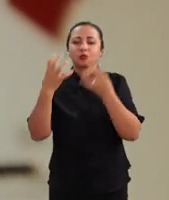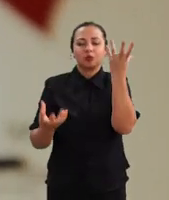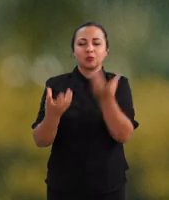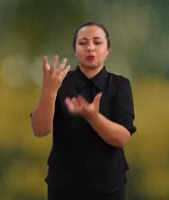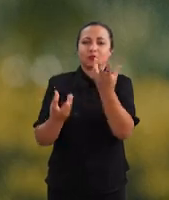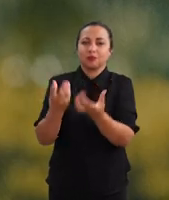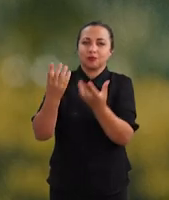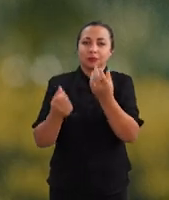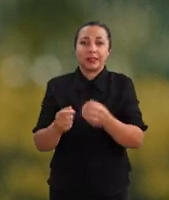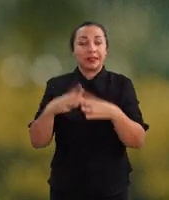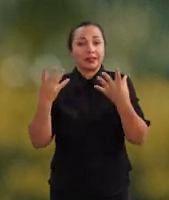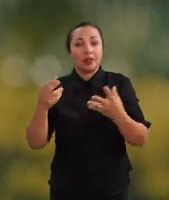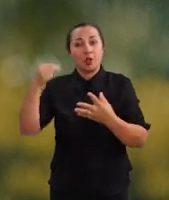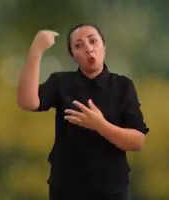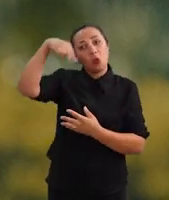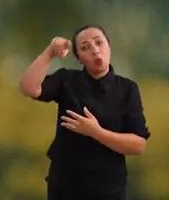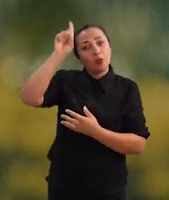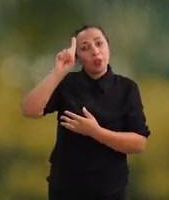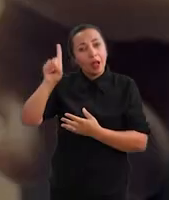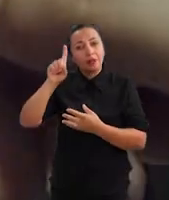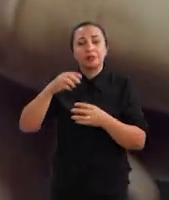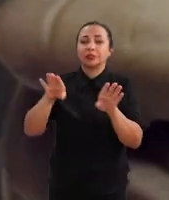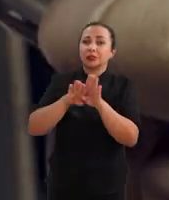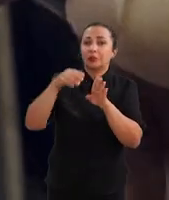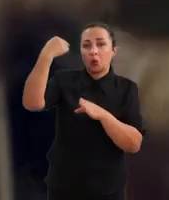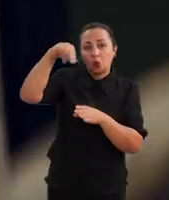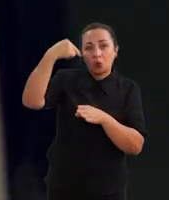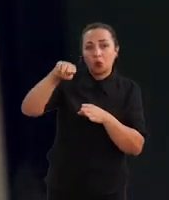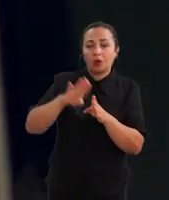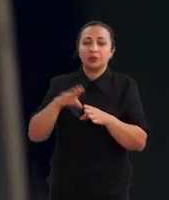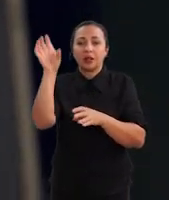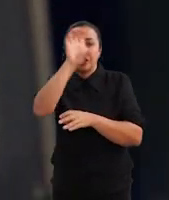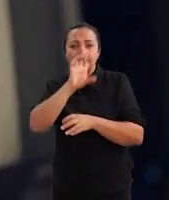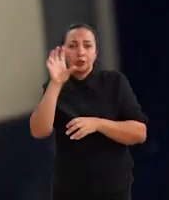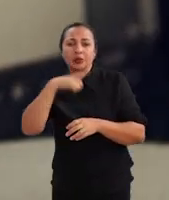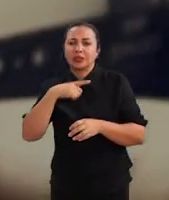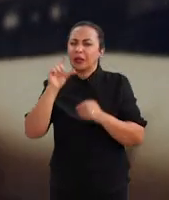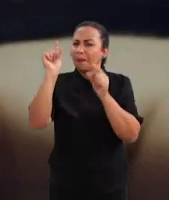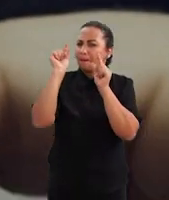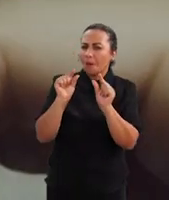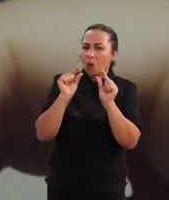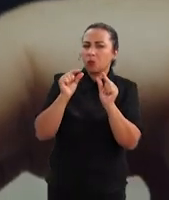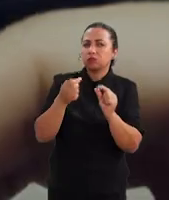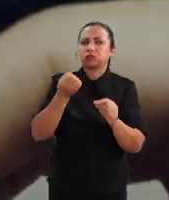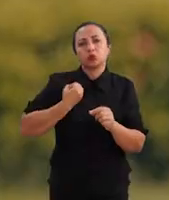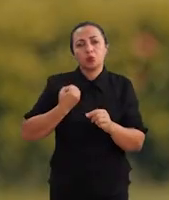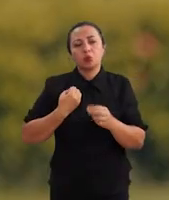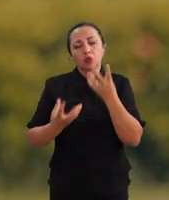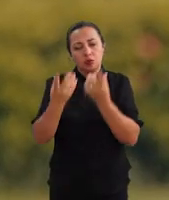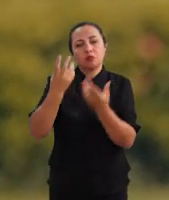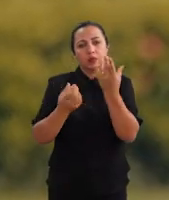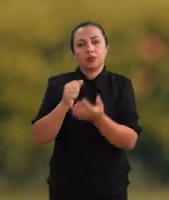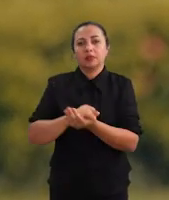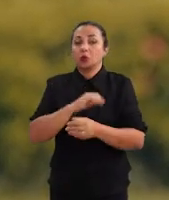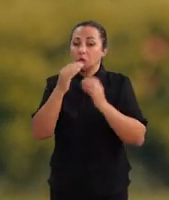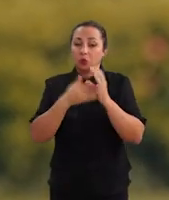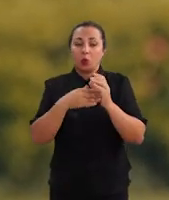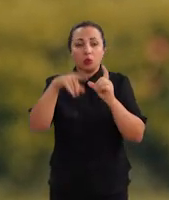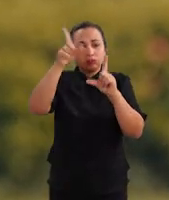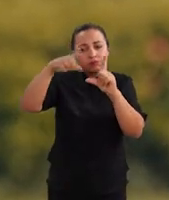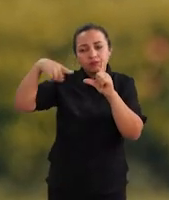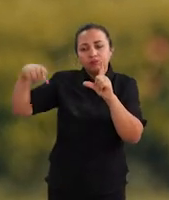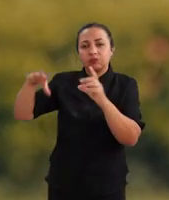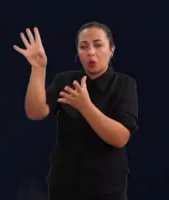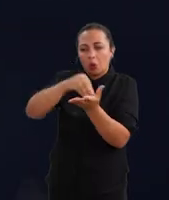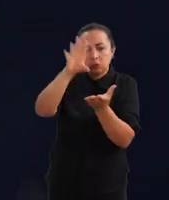focos de queima, enquanto que as regiões nordeste e a região norte são as regiões com o menor registro de queimadas. Todos esses dados que a gente